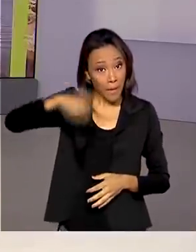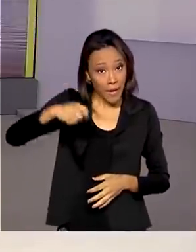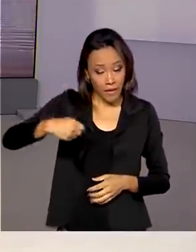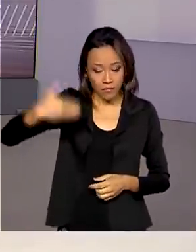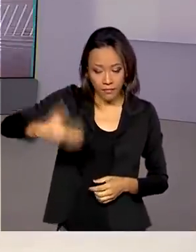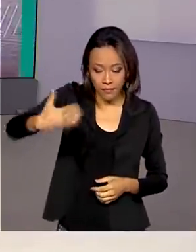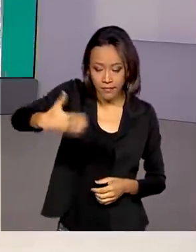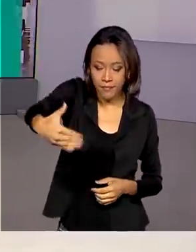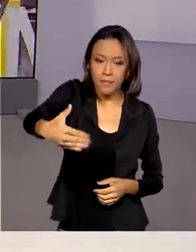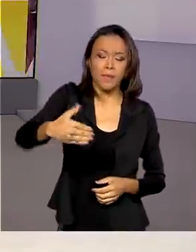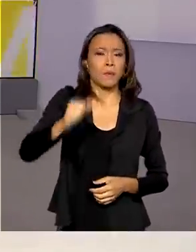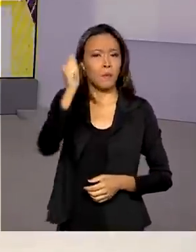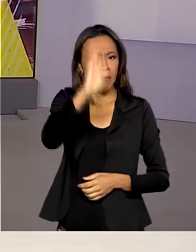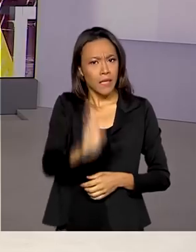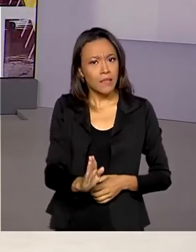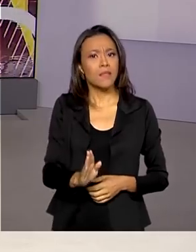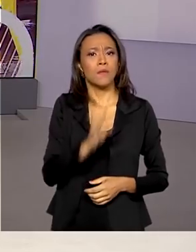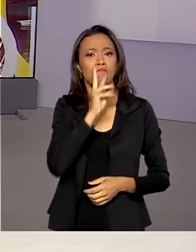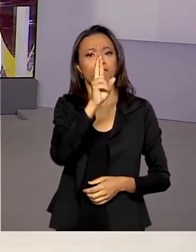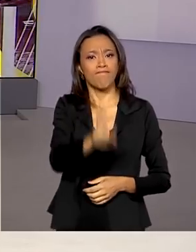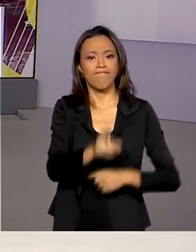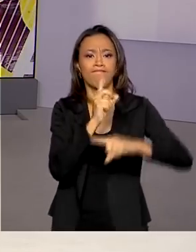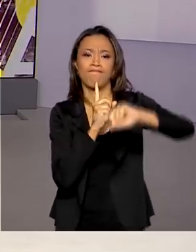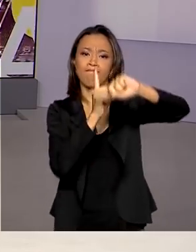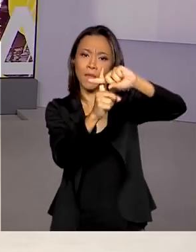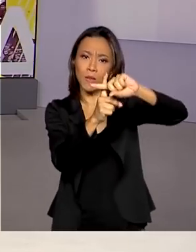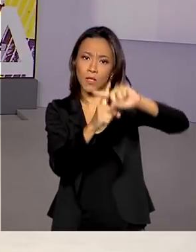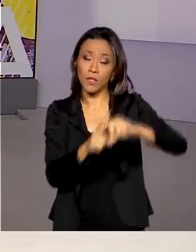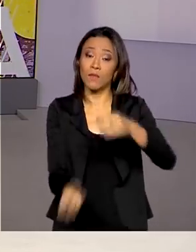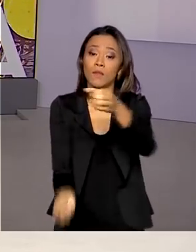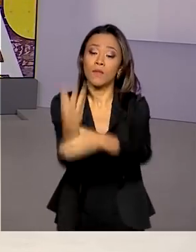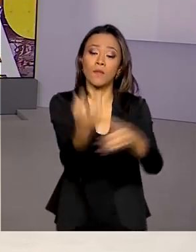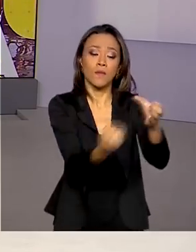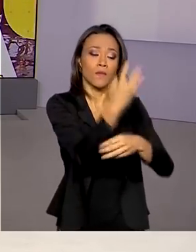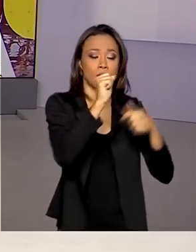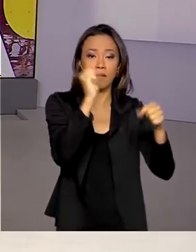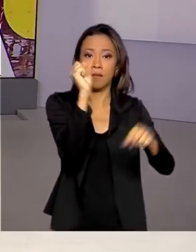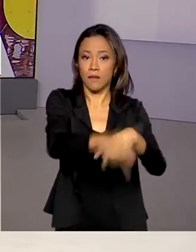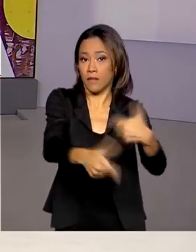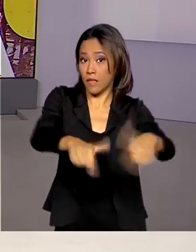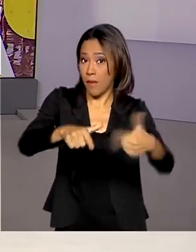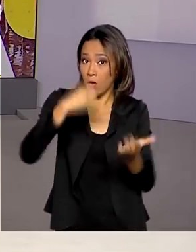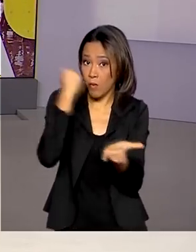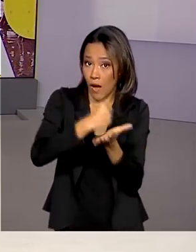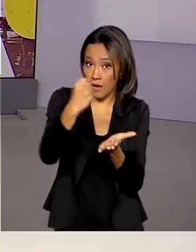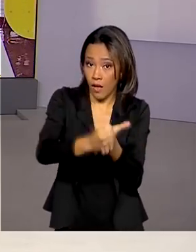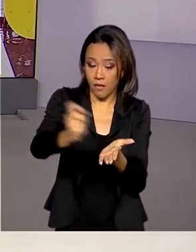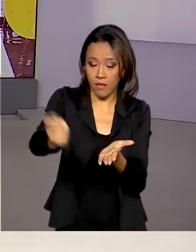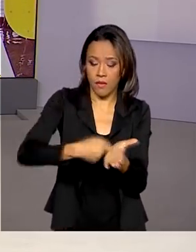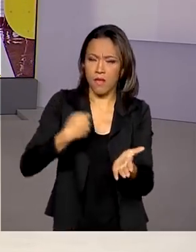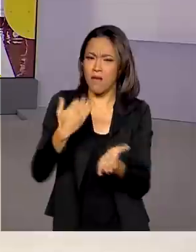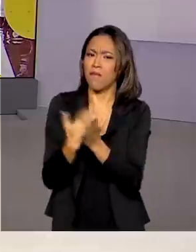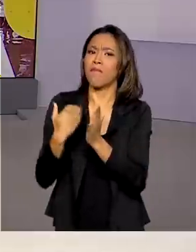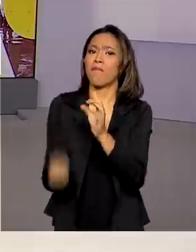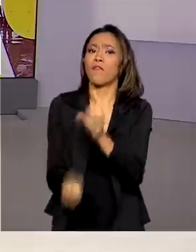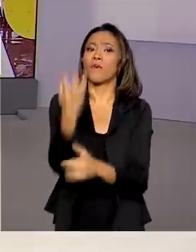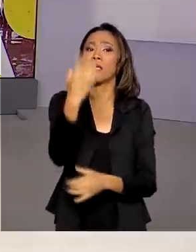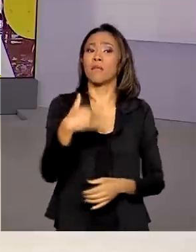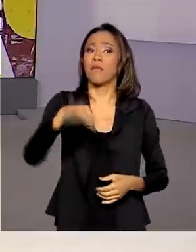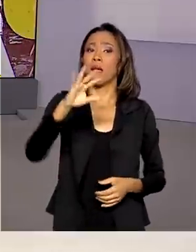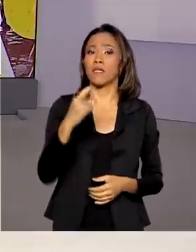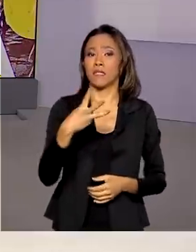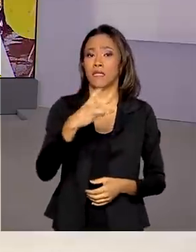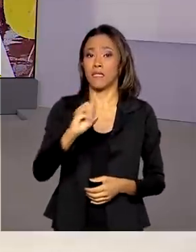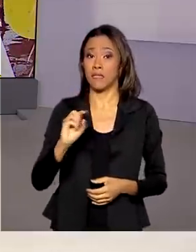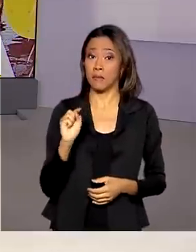o Brasil registrou saldo positivo na geração de empregos com carteira assinada. Foram criados mais de 300 mil novos